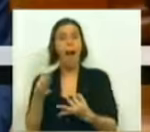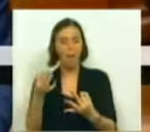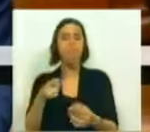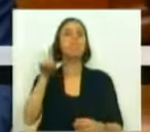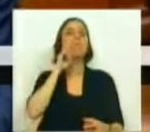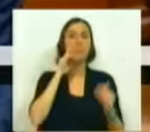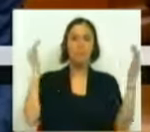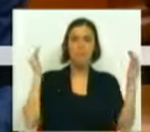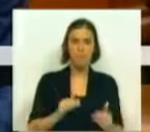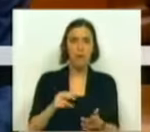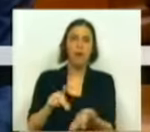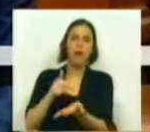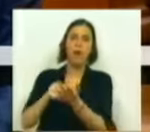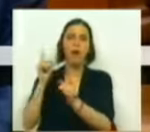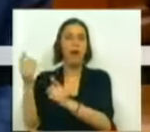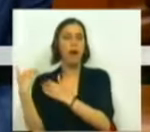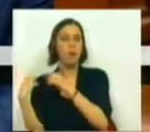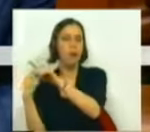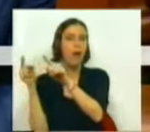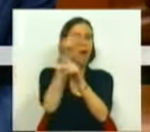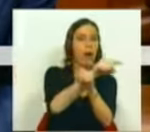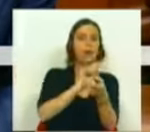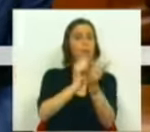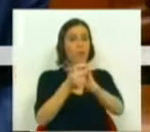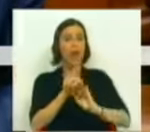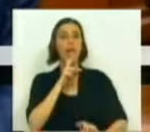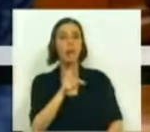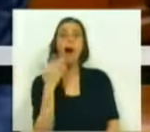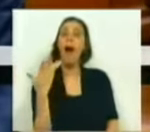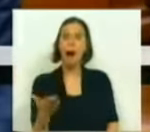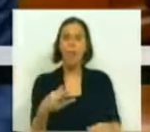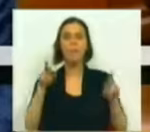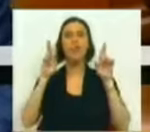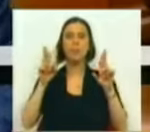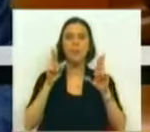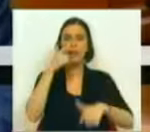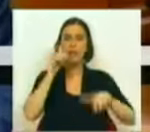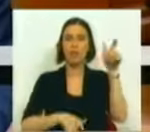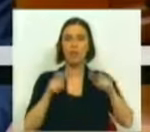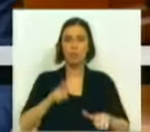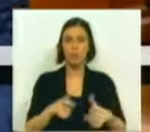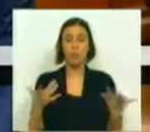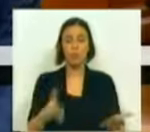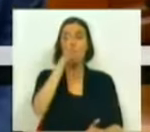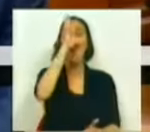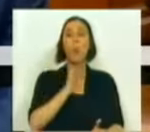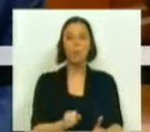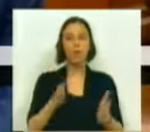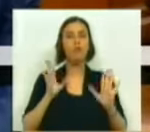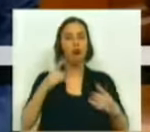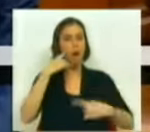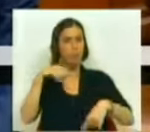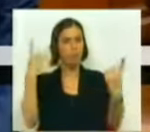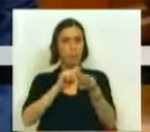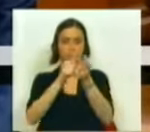garantirá uma diminuição de dependências e só dessa forma se terá respostas às expectativas dos cidadãos. O Governo já